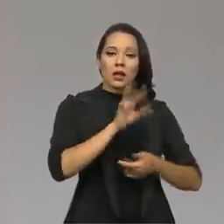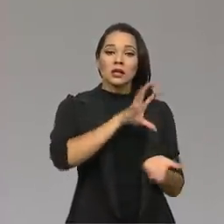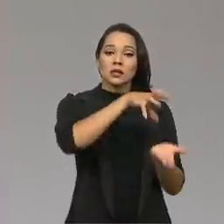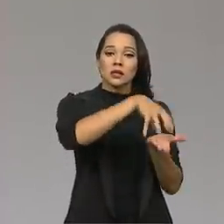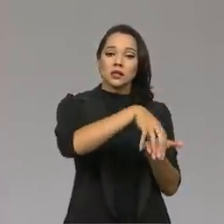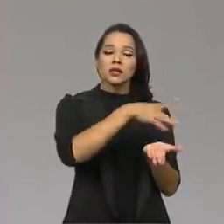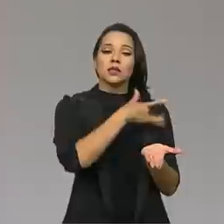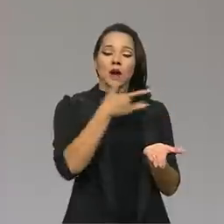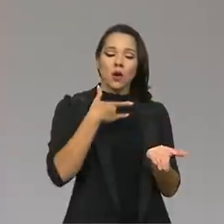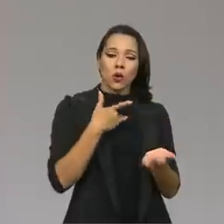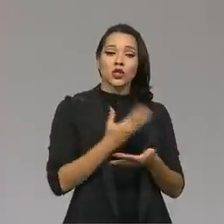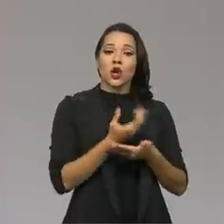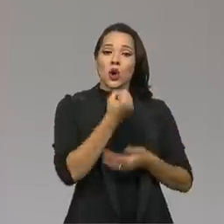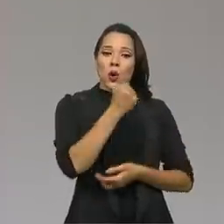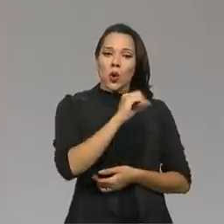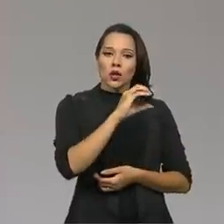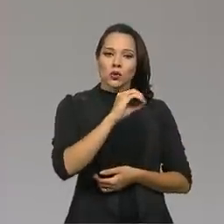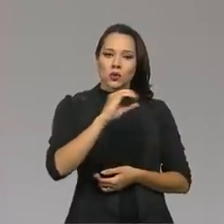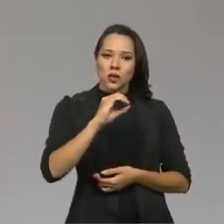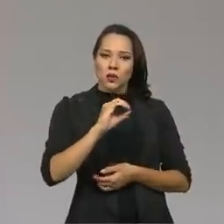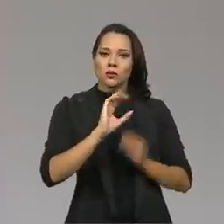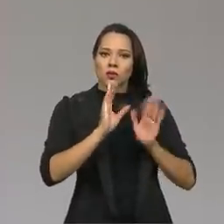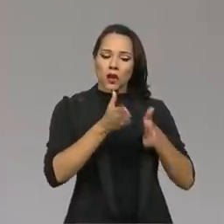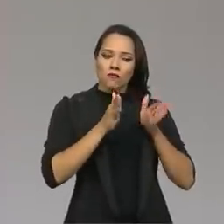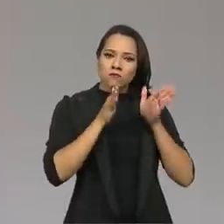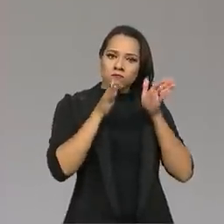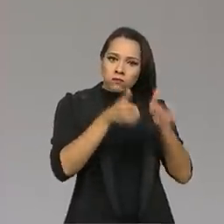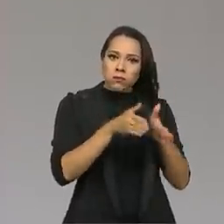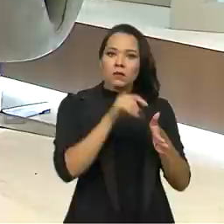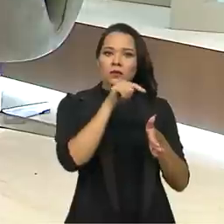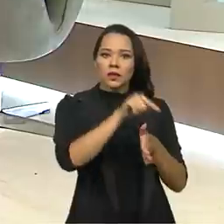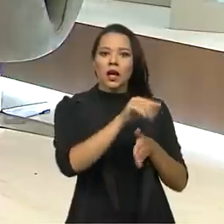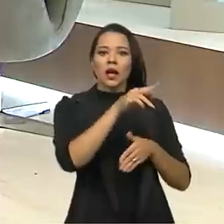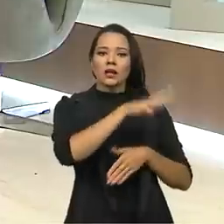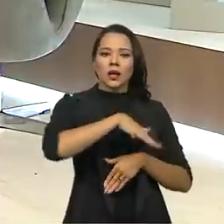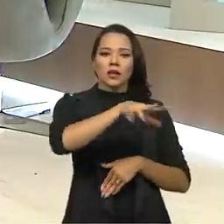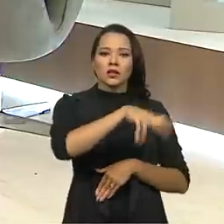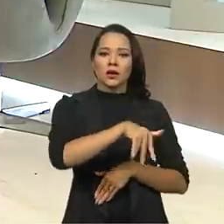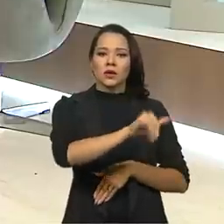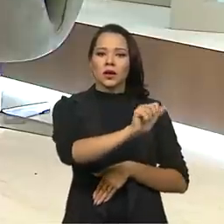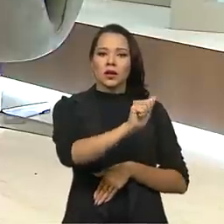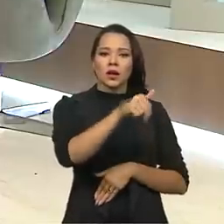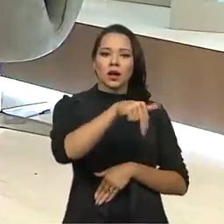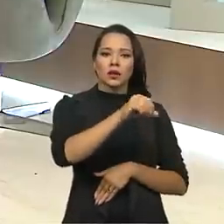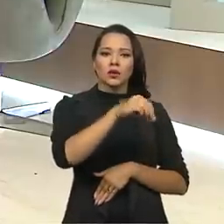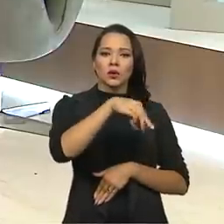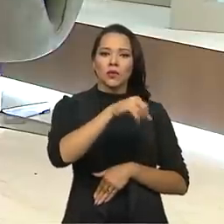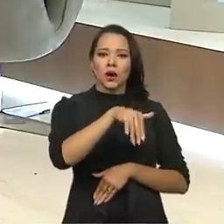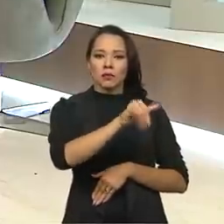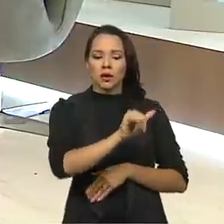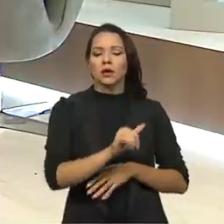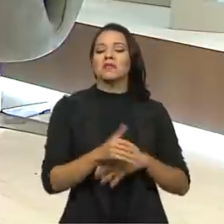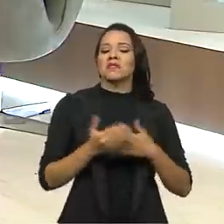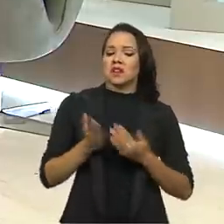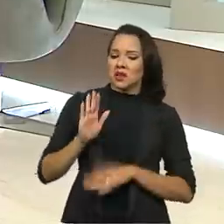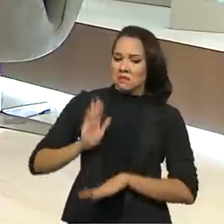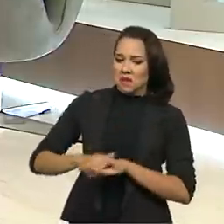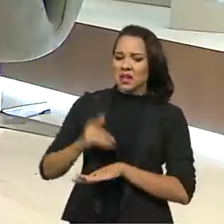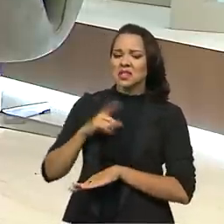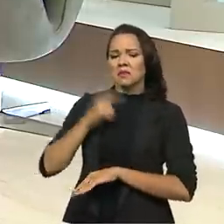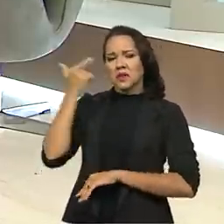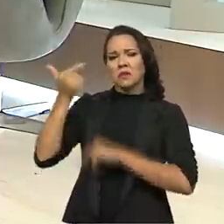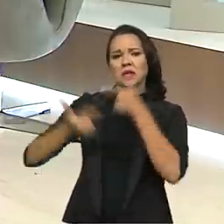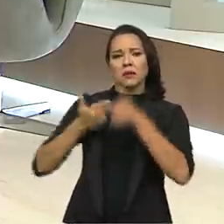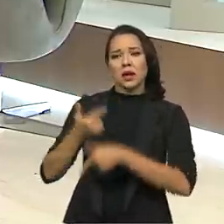especiais indígenas, 800 estão na região Yanomami, né? É um dos distritos que mais tem pessoal para trabalhar,